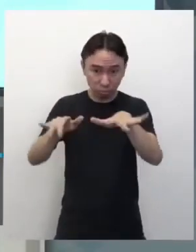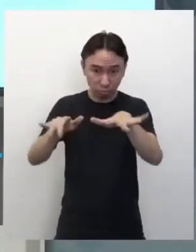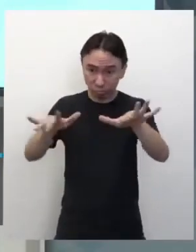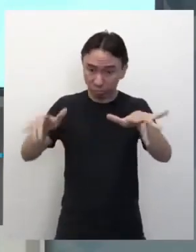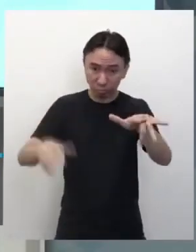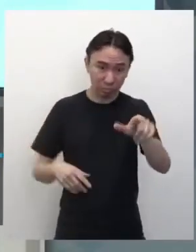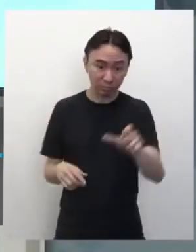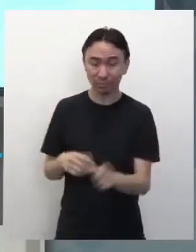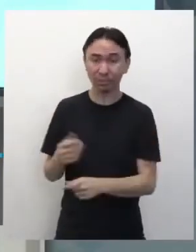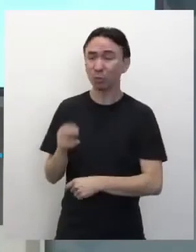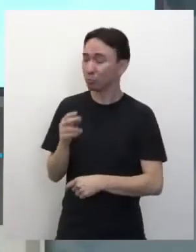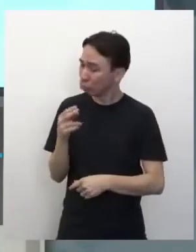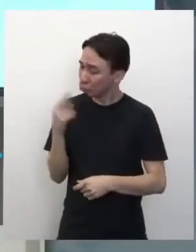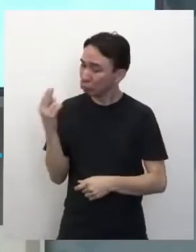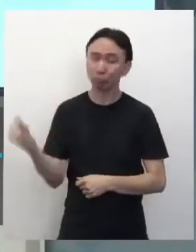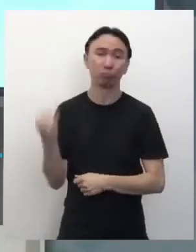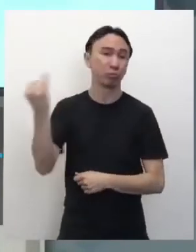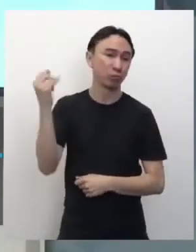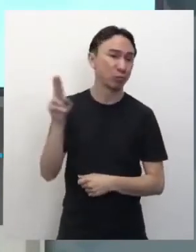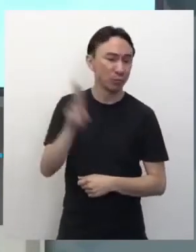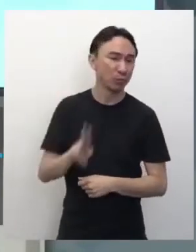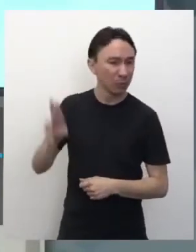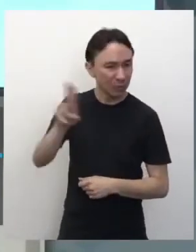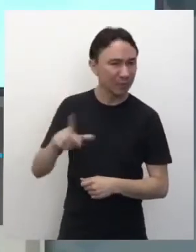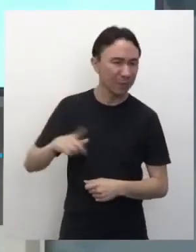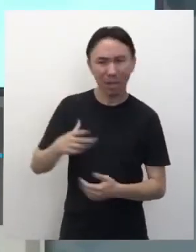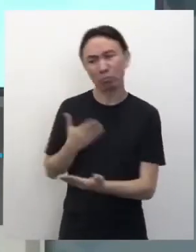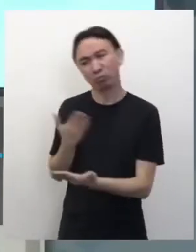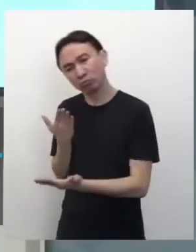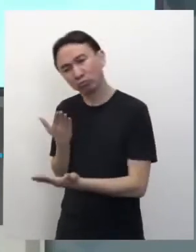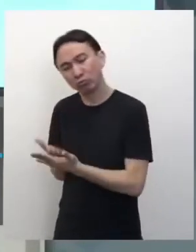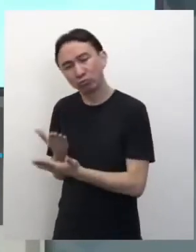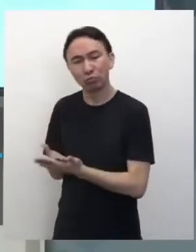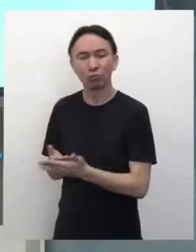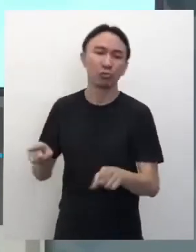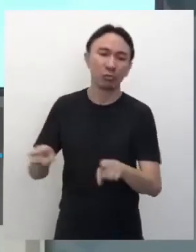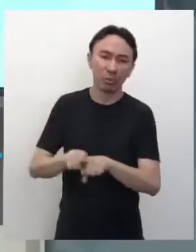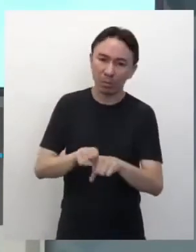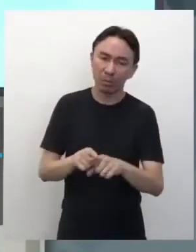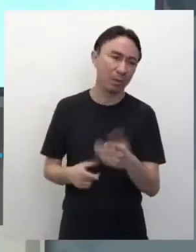estudo, para distrair um pouquinho, né? Para muitas coisas.